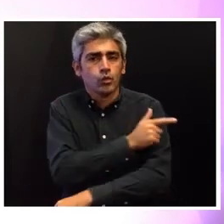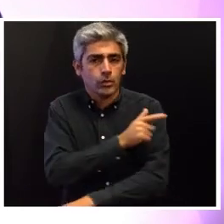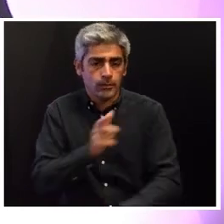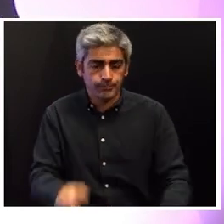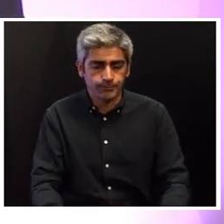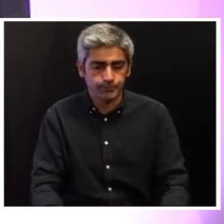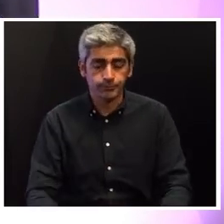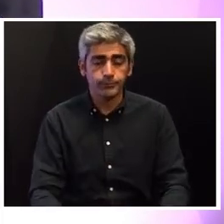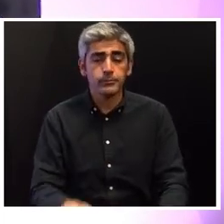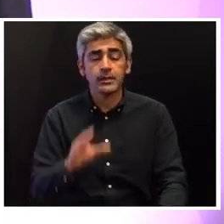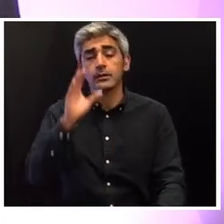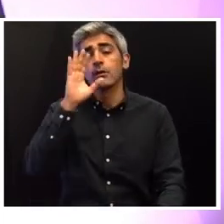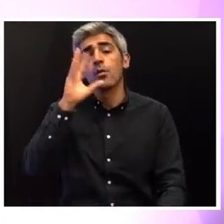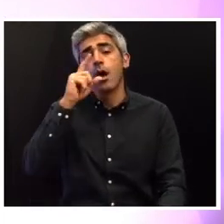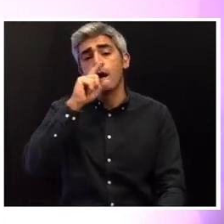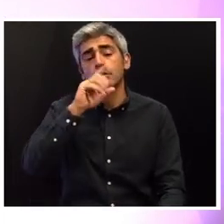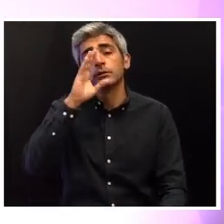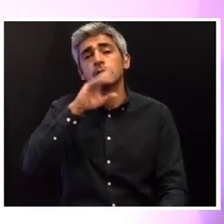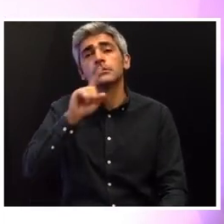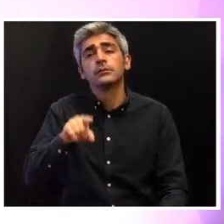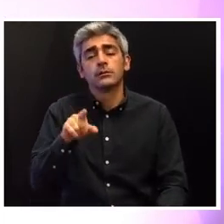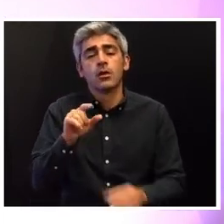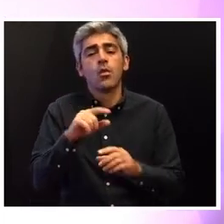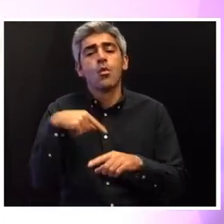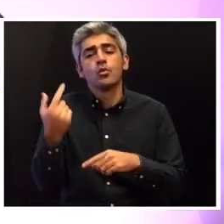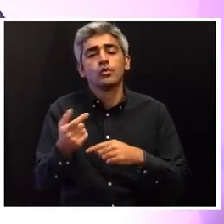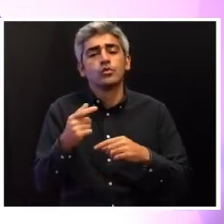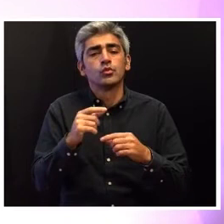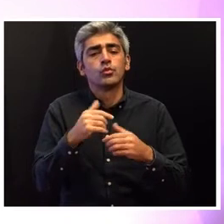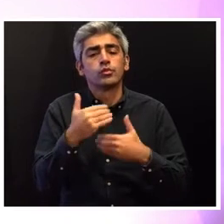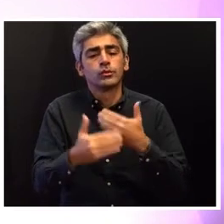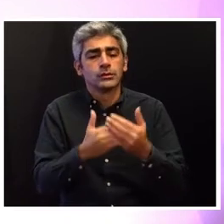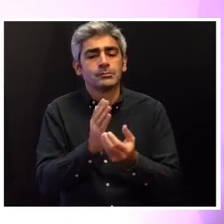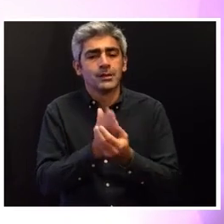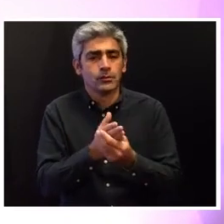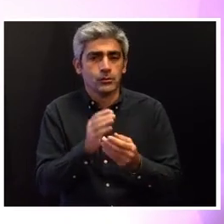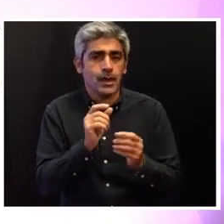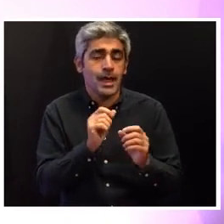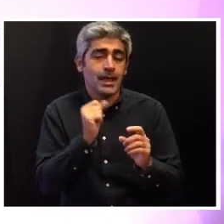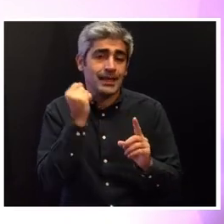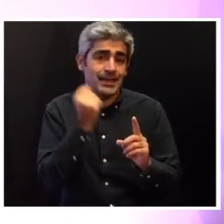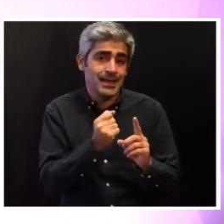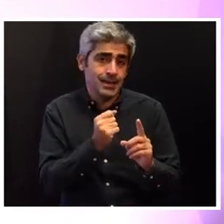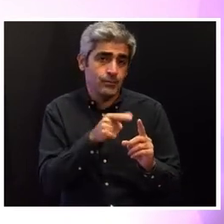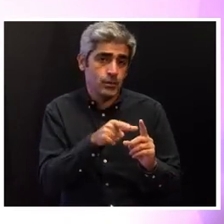tramitação de outros procedimentos paralelamente ao criminal, as dificuldades